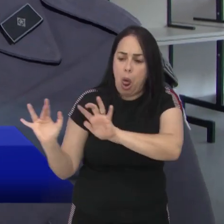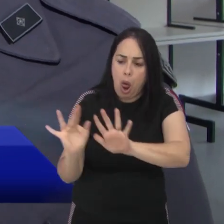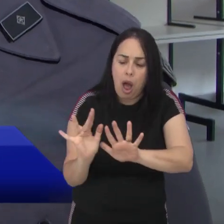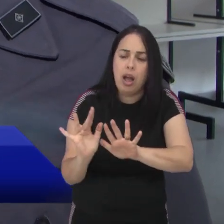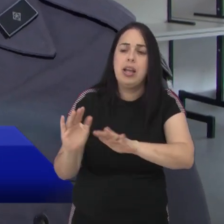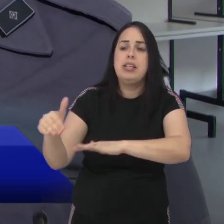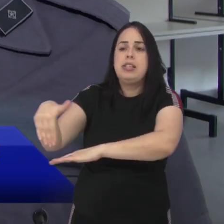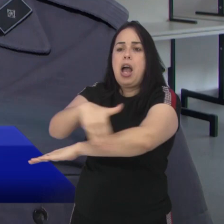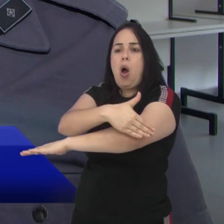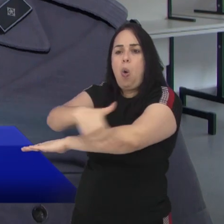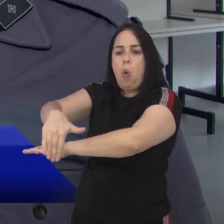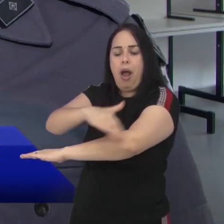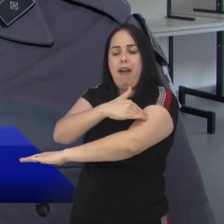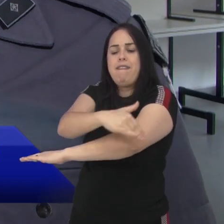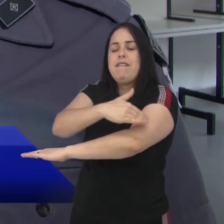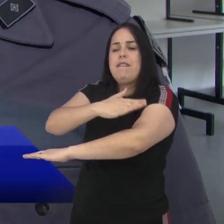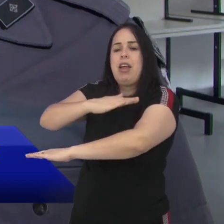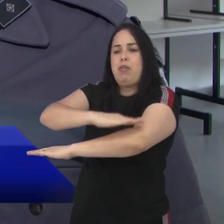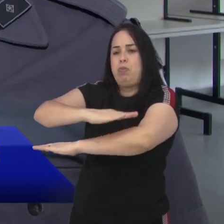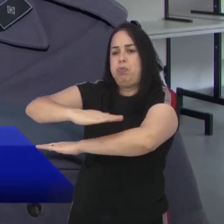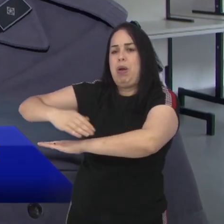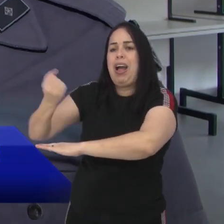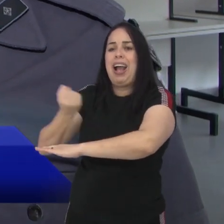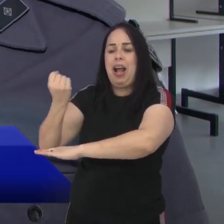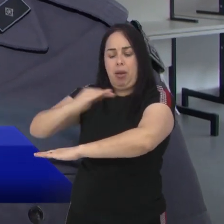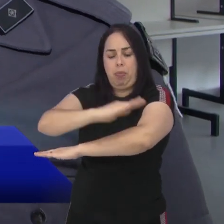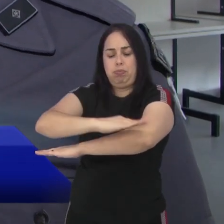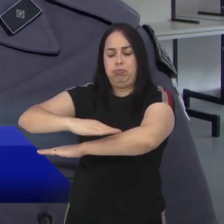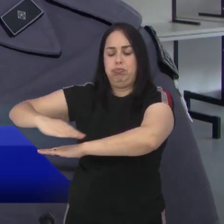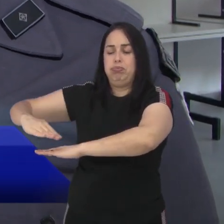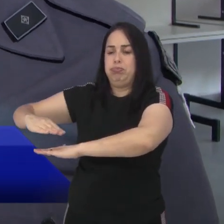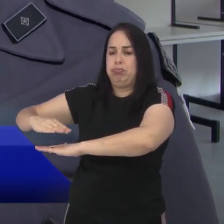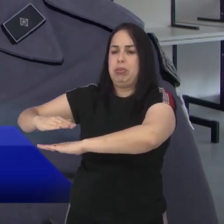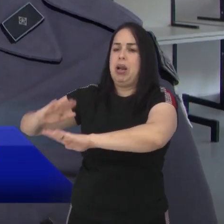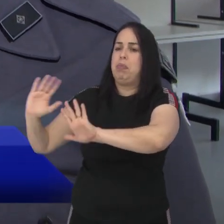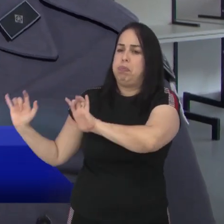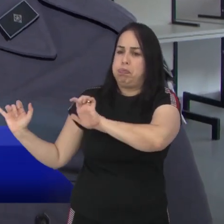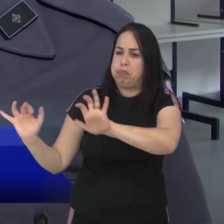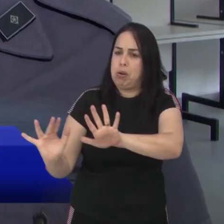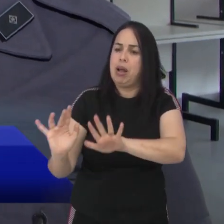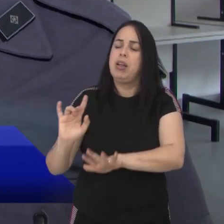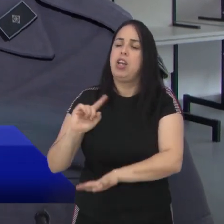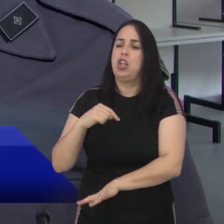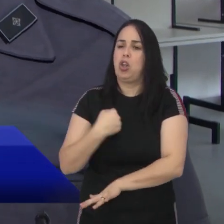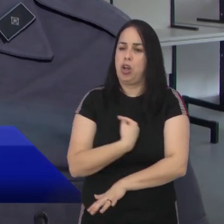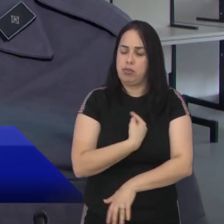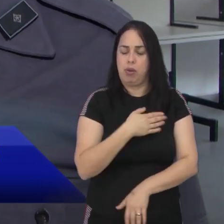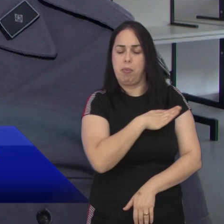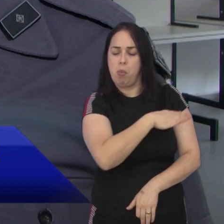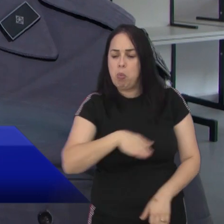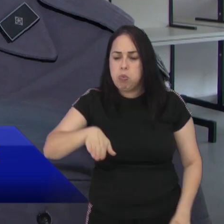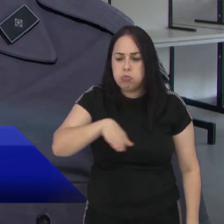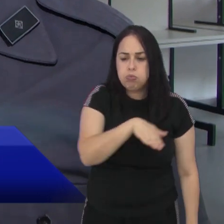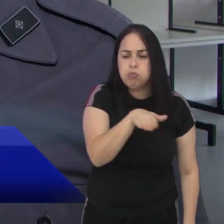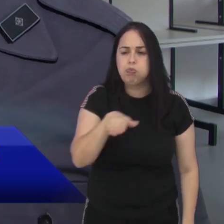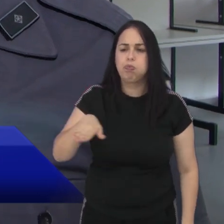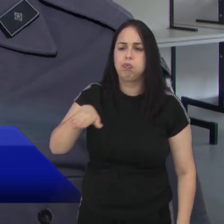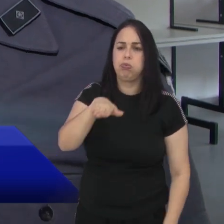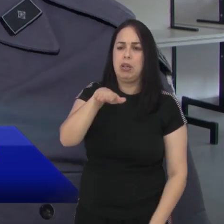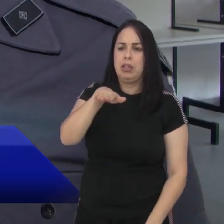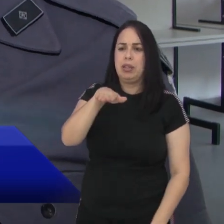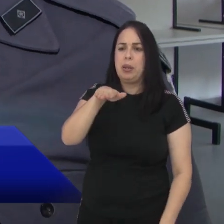se está tendo obstrução de vias. E é nesse momento que a gente consegue empenhar nossos esforços, deslocar até o local,